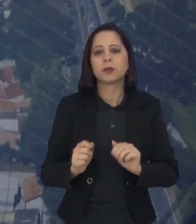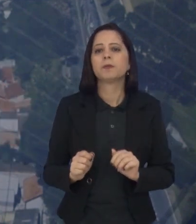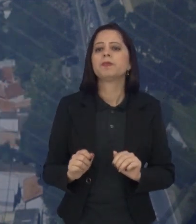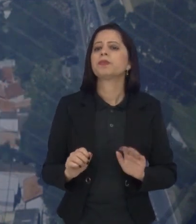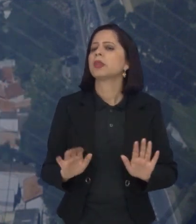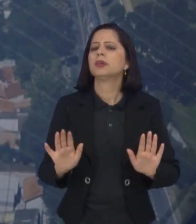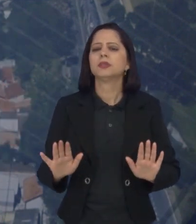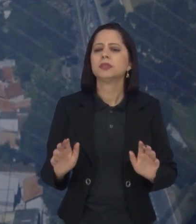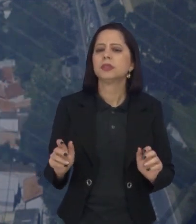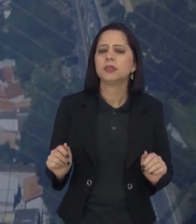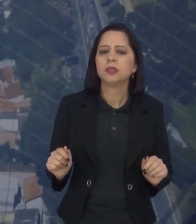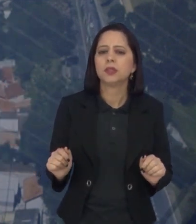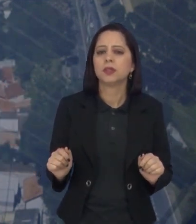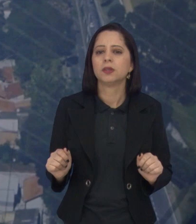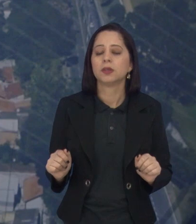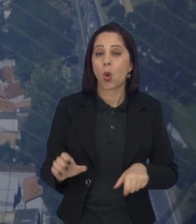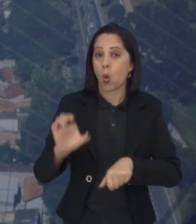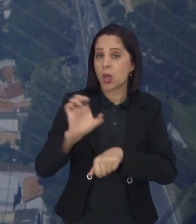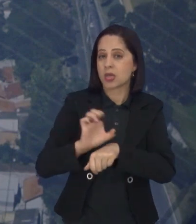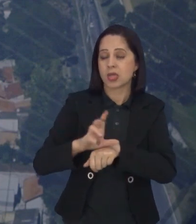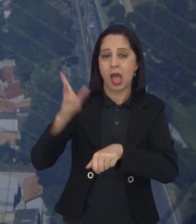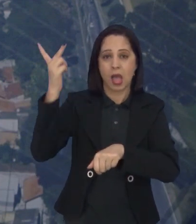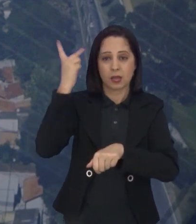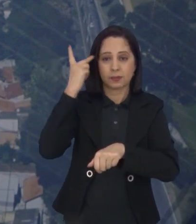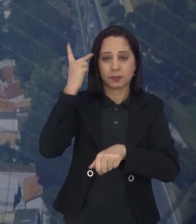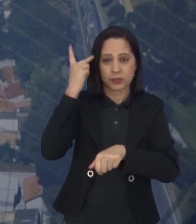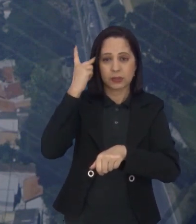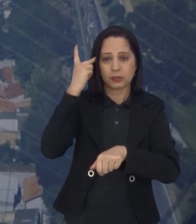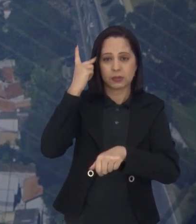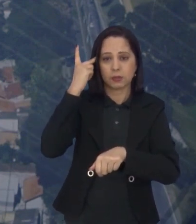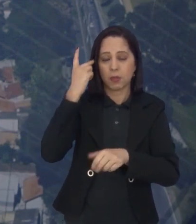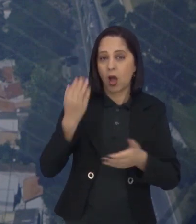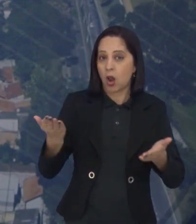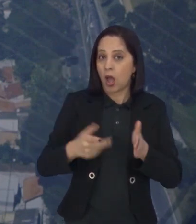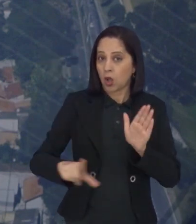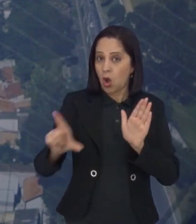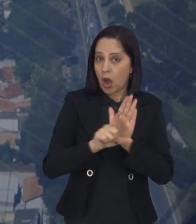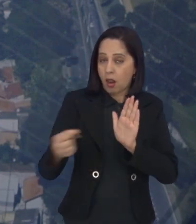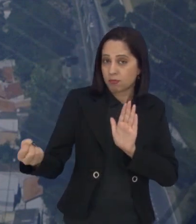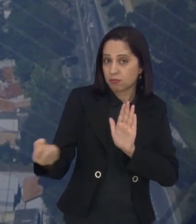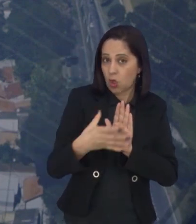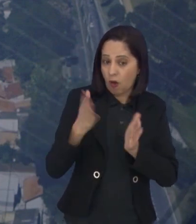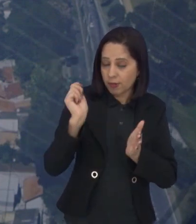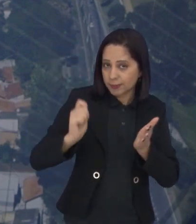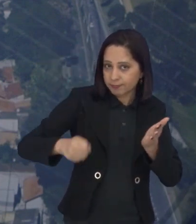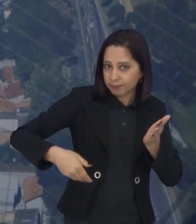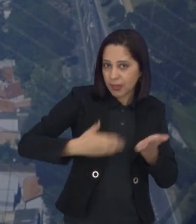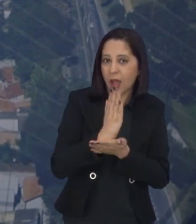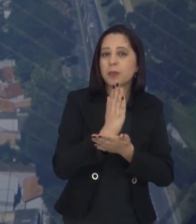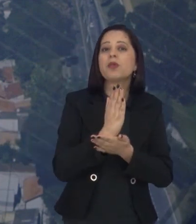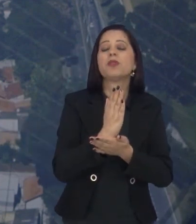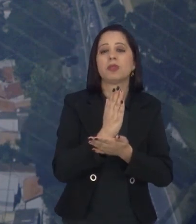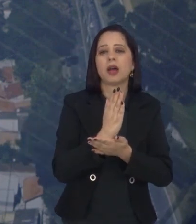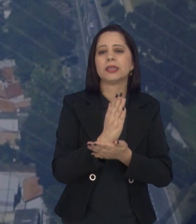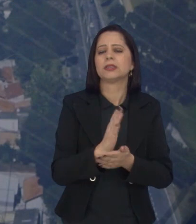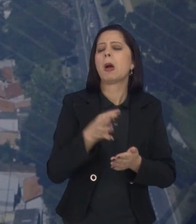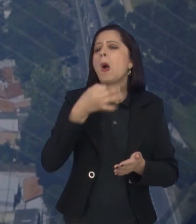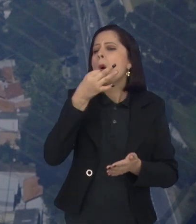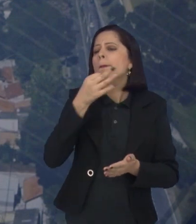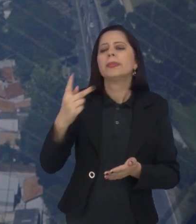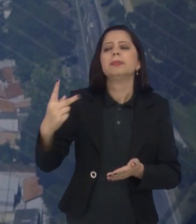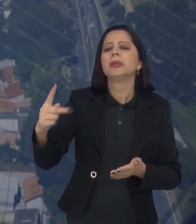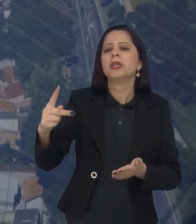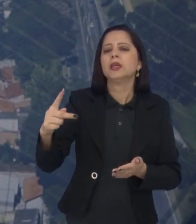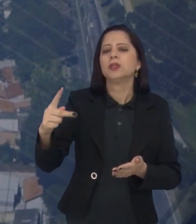E, Marcelo, o Estado de São Paulo, agora, com essa nova legislação, você acredita, como médico,